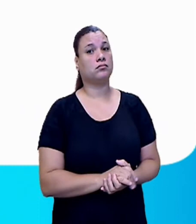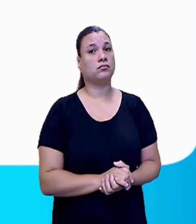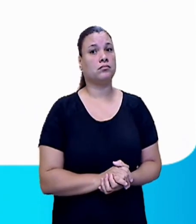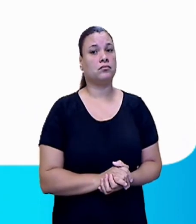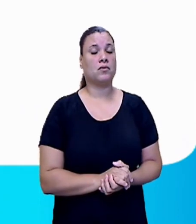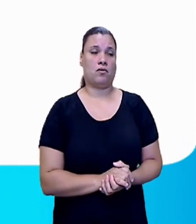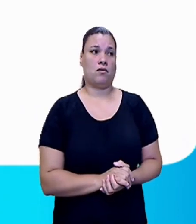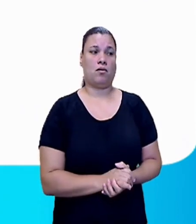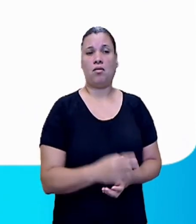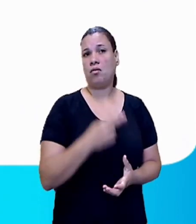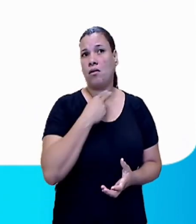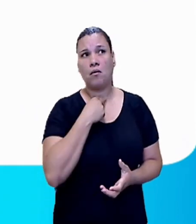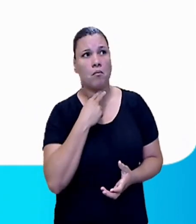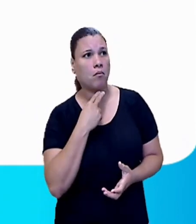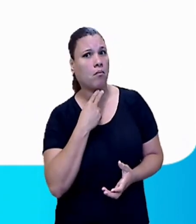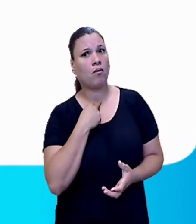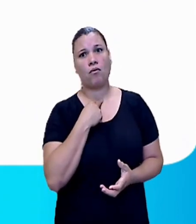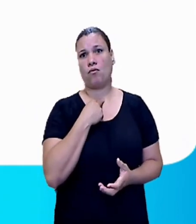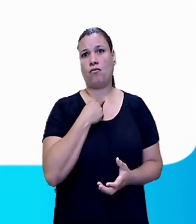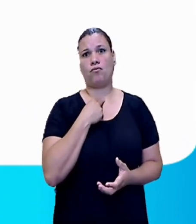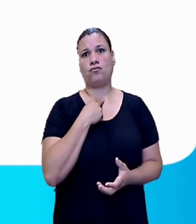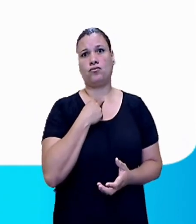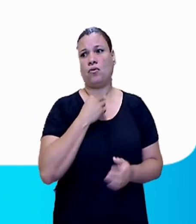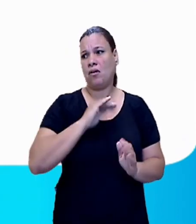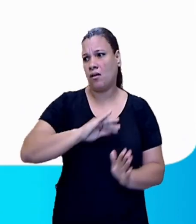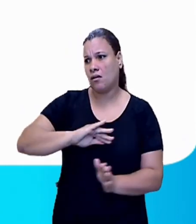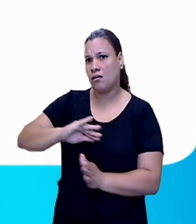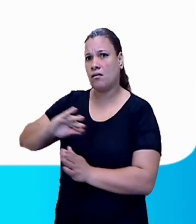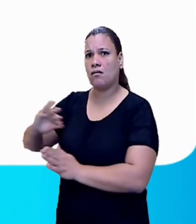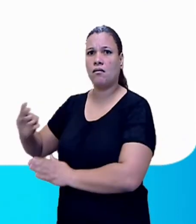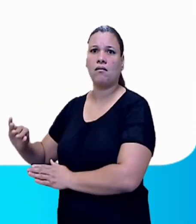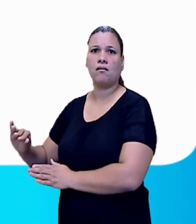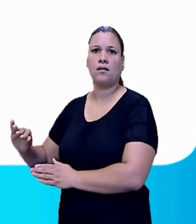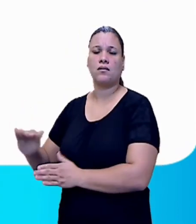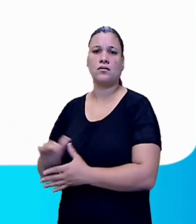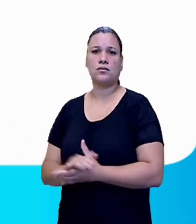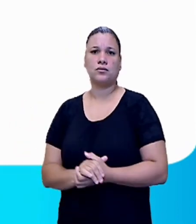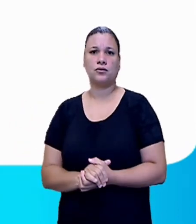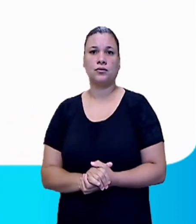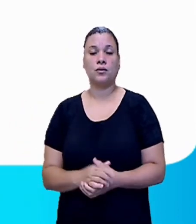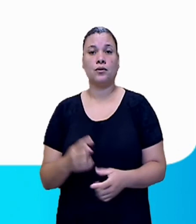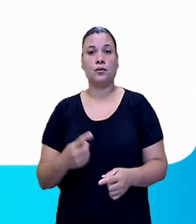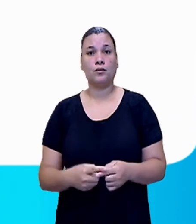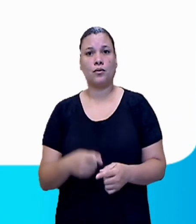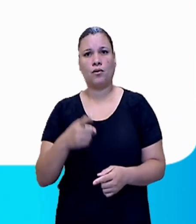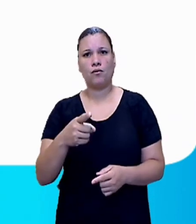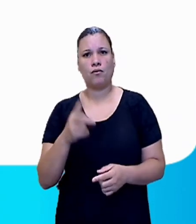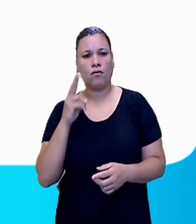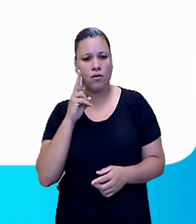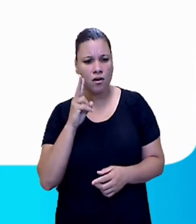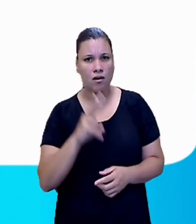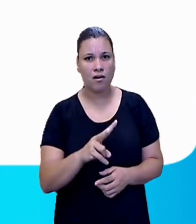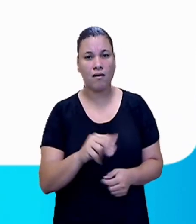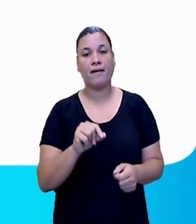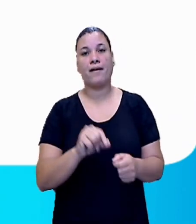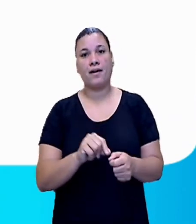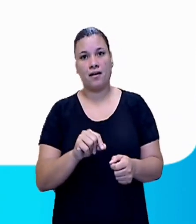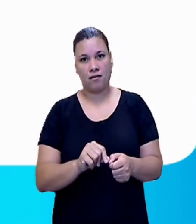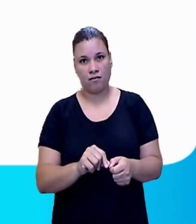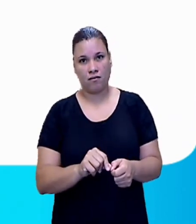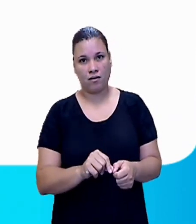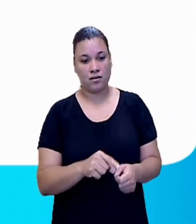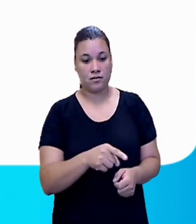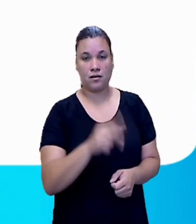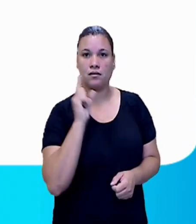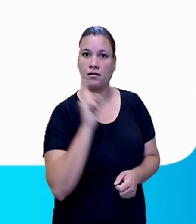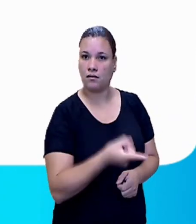justamente com esse recurso de fazer com que você faça de acordo, né, faça o que está sendo